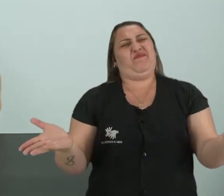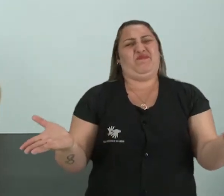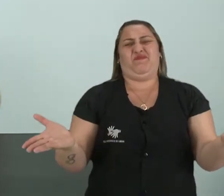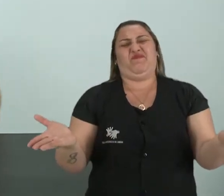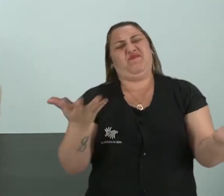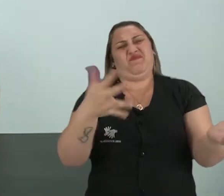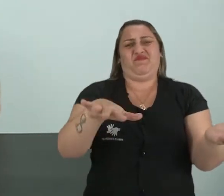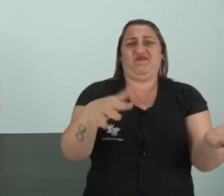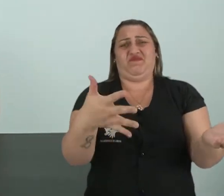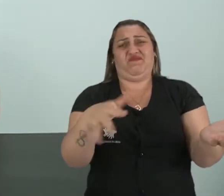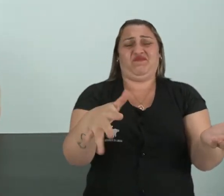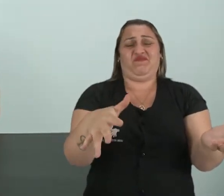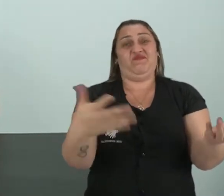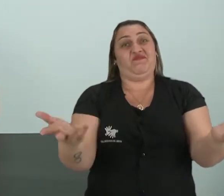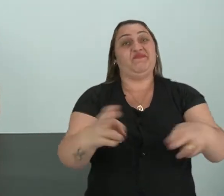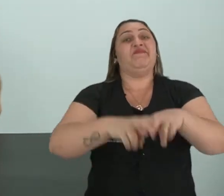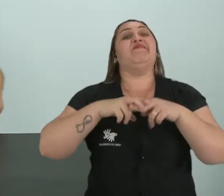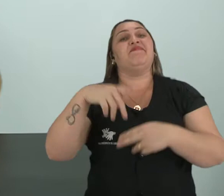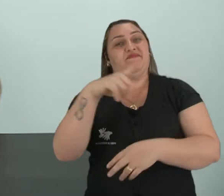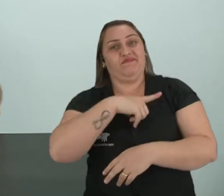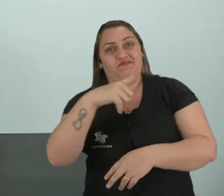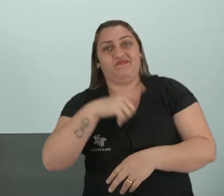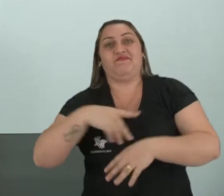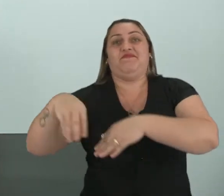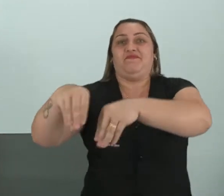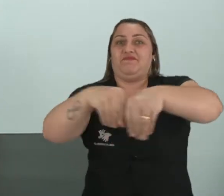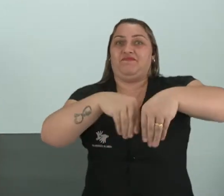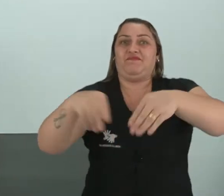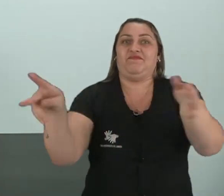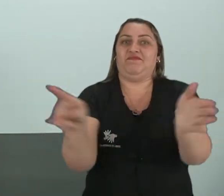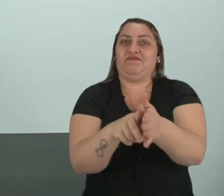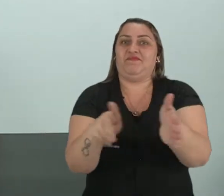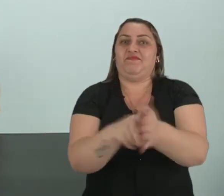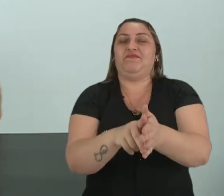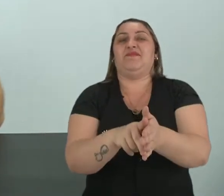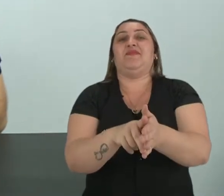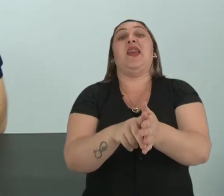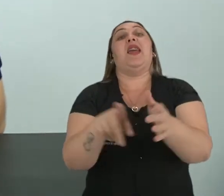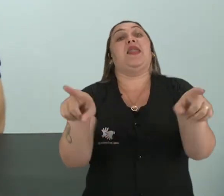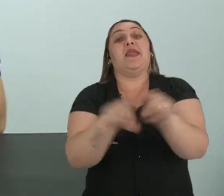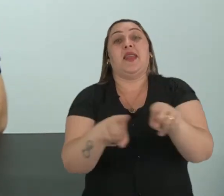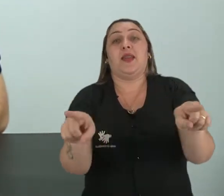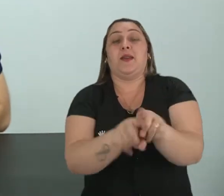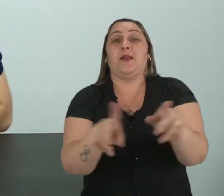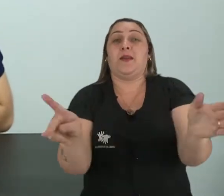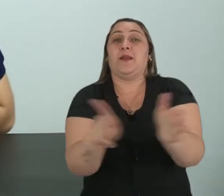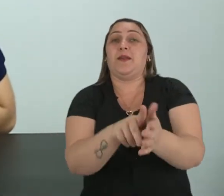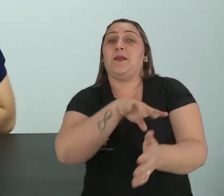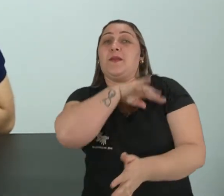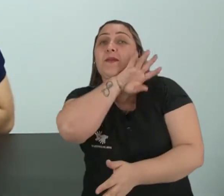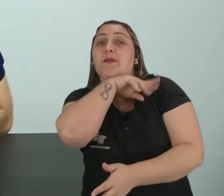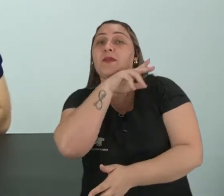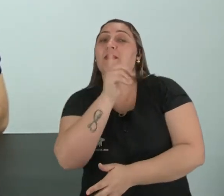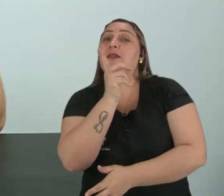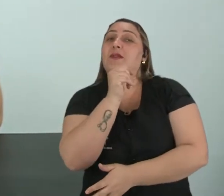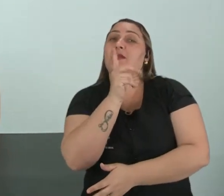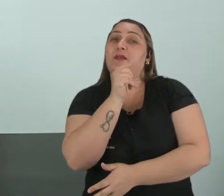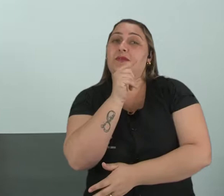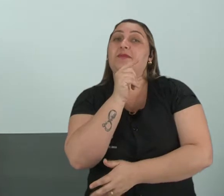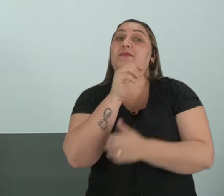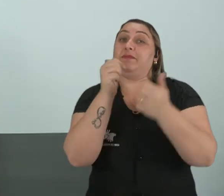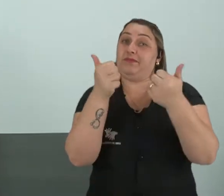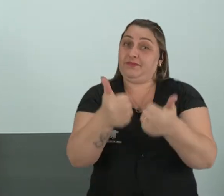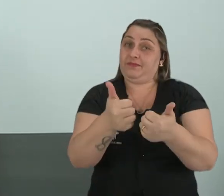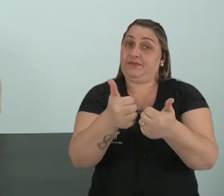alguma vez ou outra. Pois é, tem os animais da terra, os animais terrestres e os animais aquáticos,